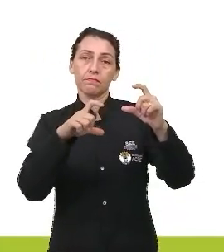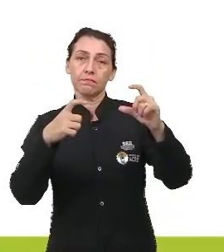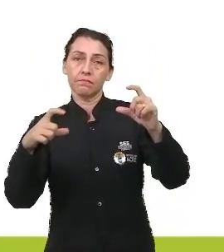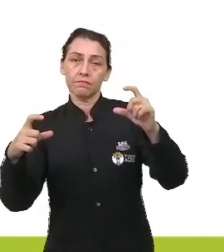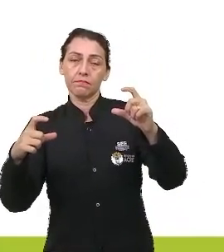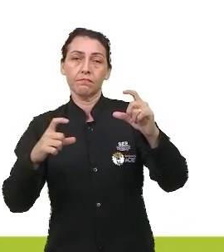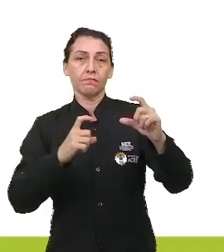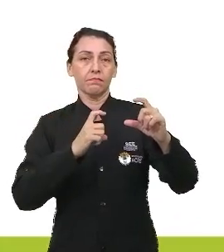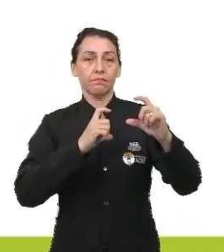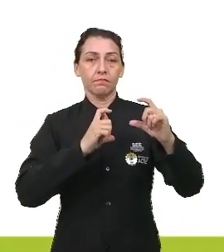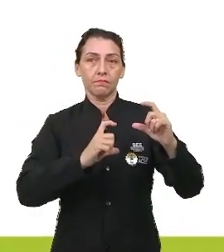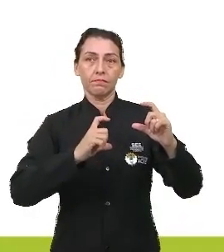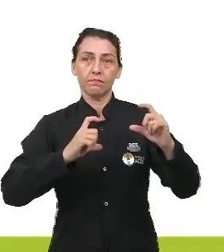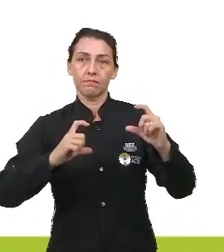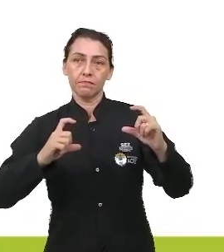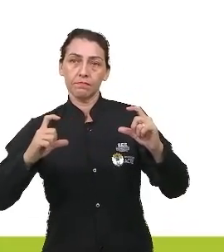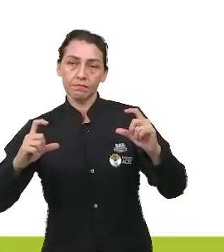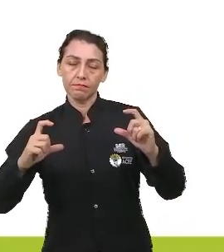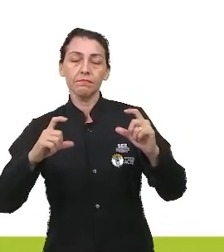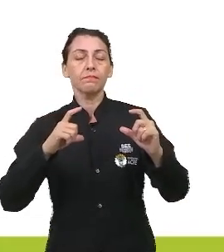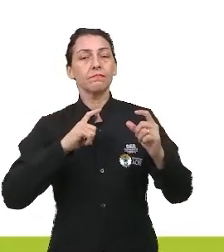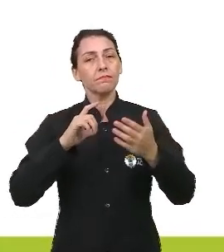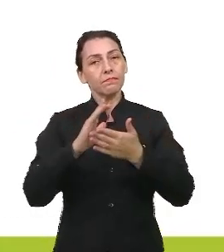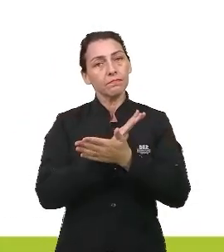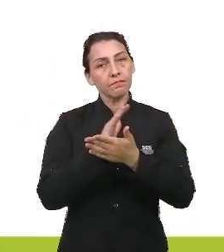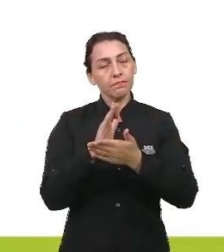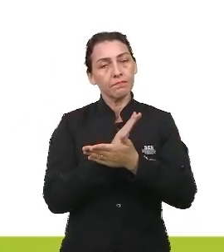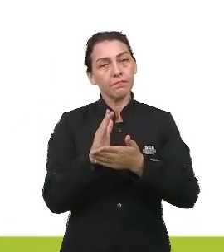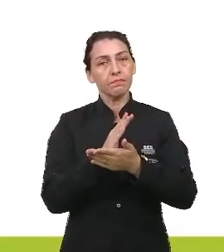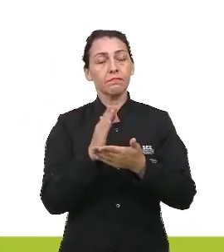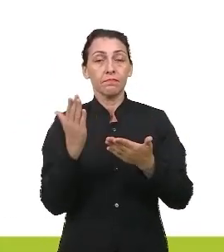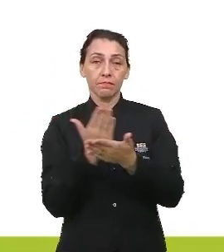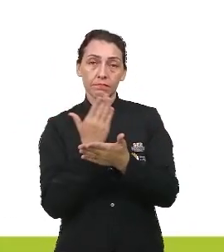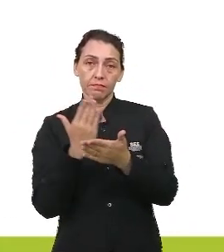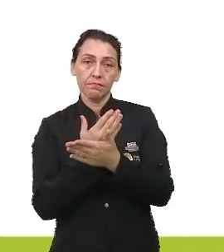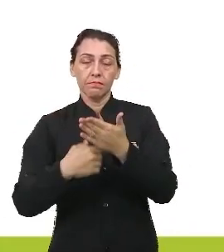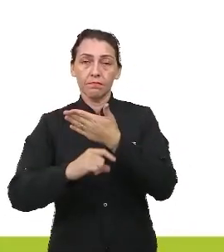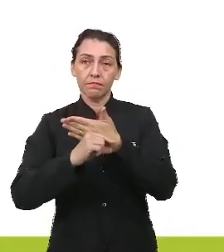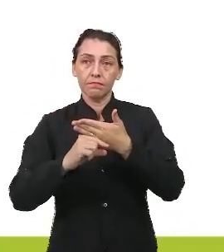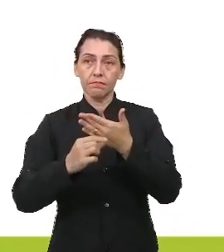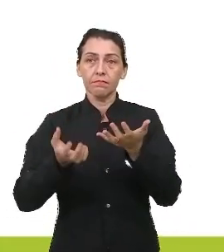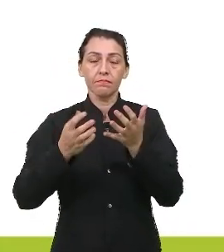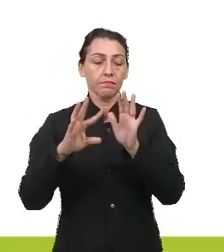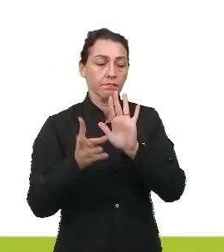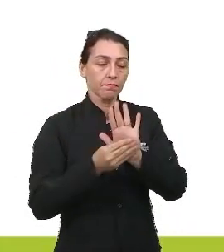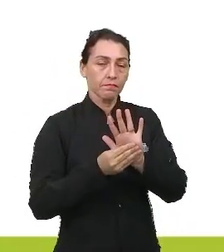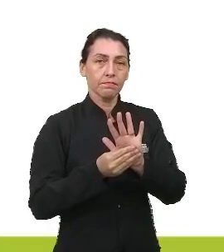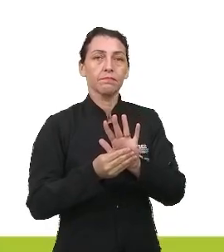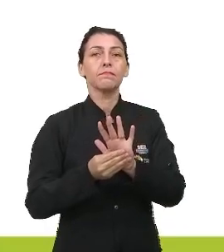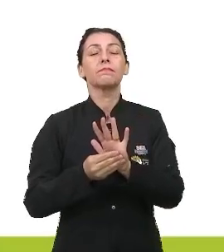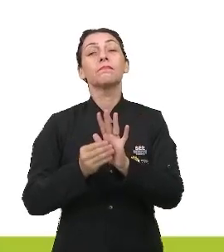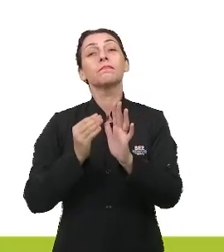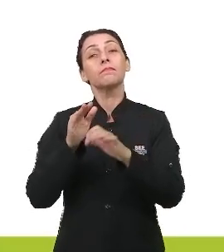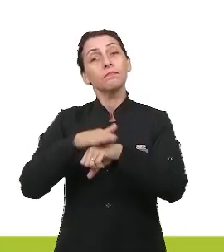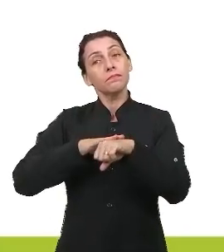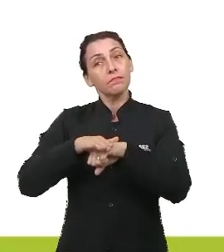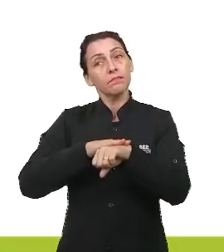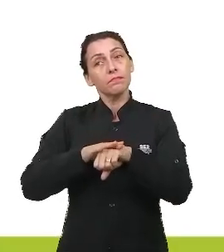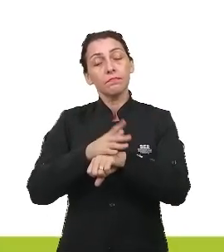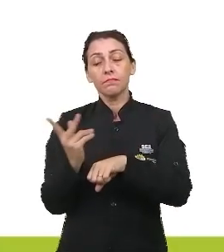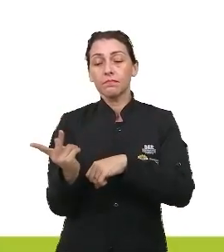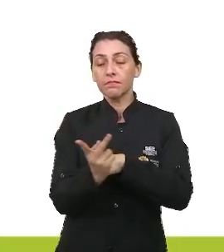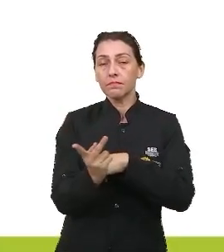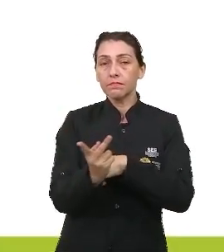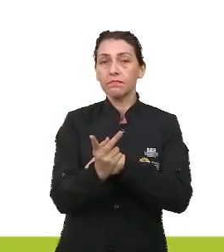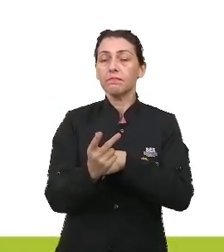tirinhas. Obviamente, às vezes, em algumas obras, quando o autor quer colocar ali nos diálogos, uma